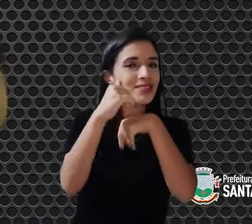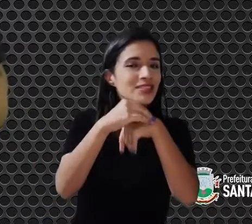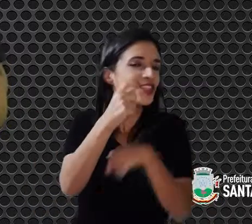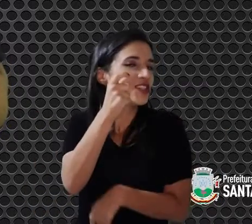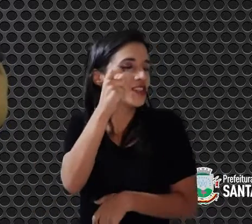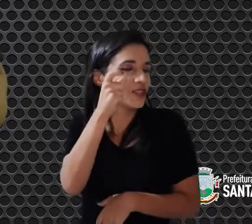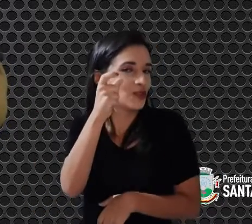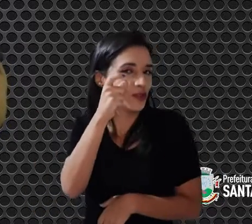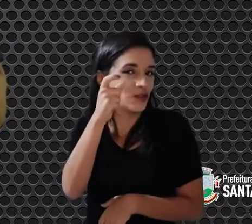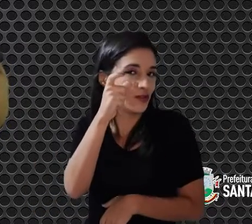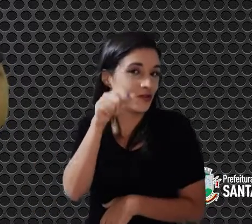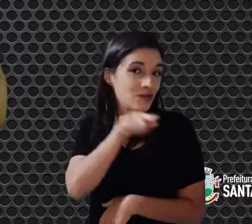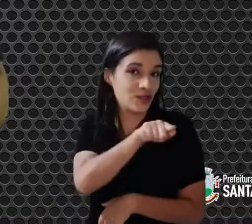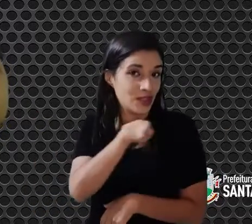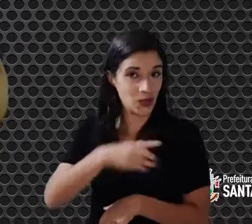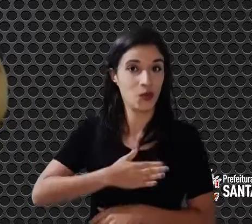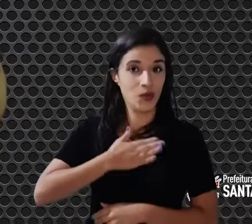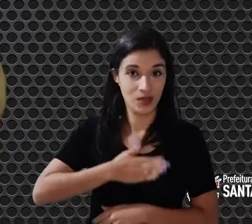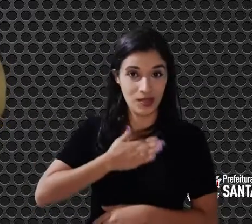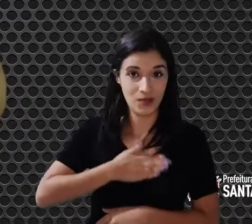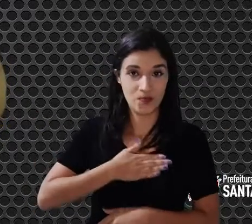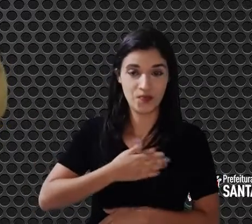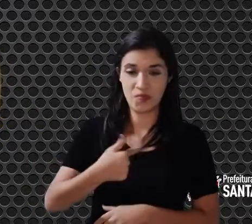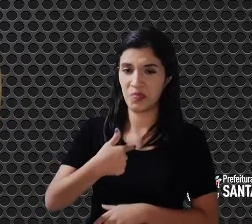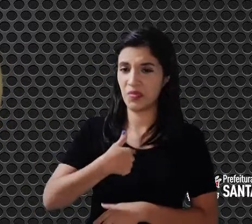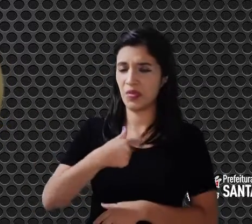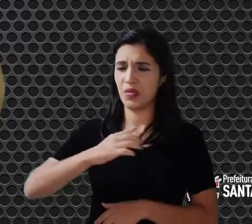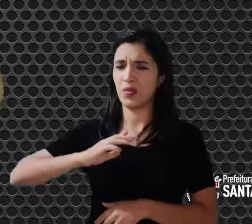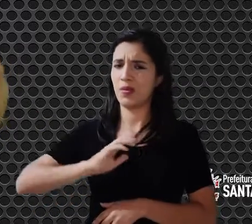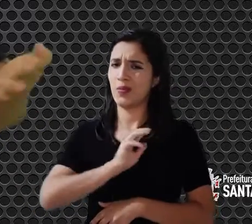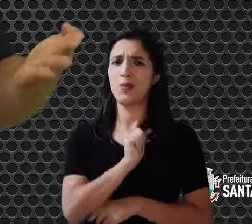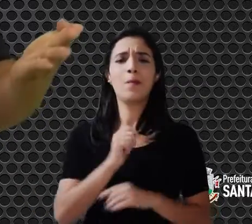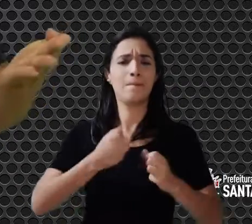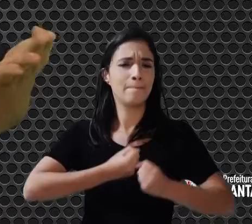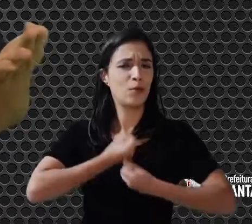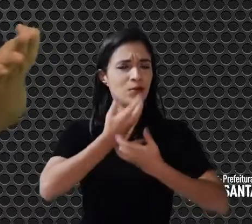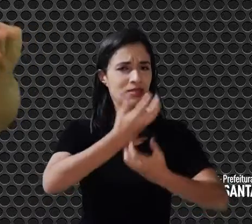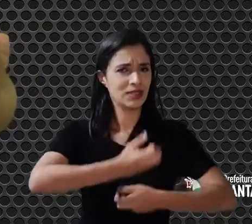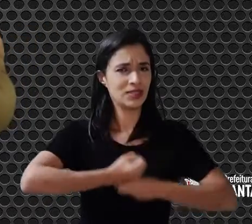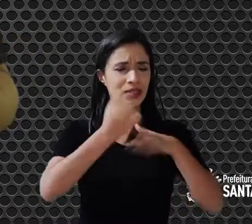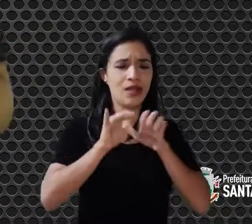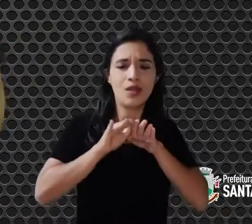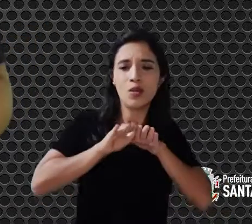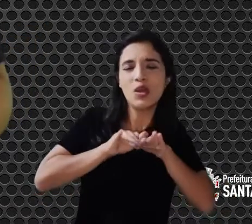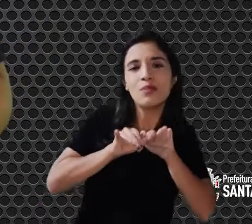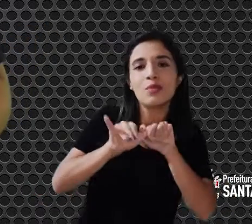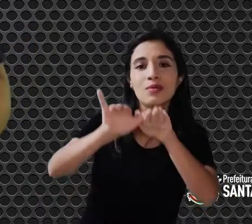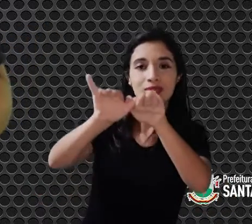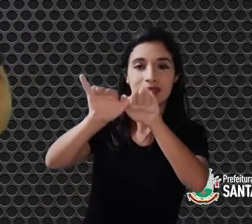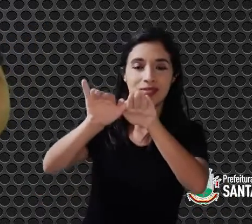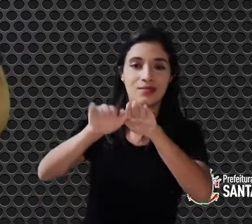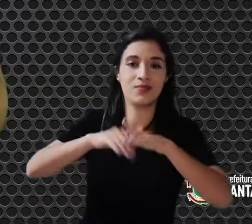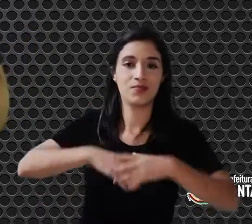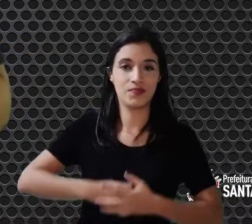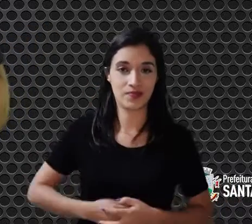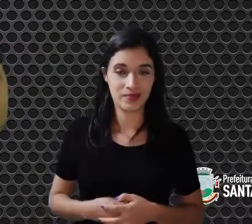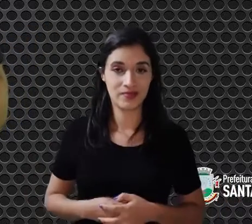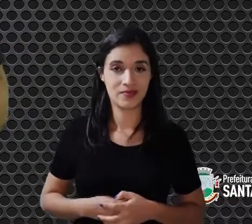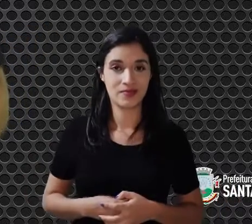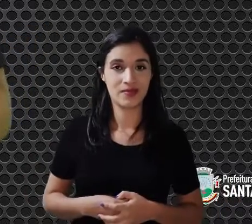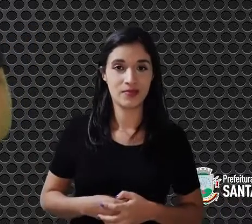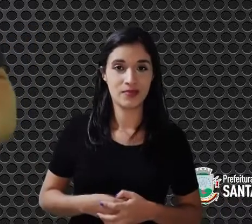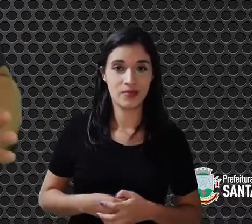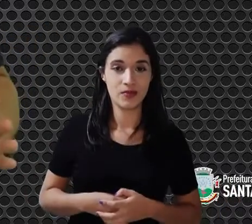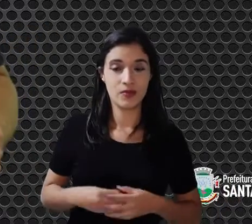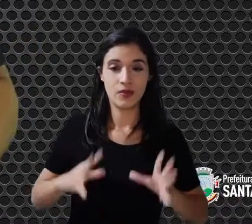queridos telespectadores, gostaram? Eu adoro poesia, borboletas e com